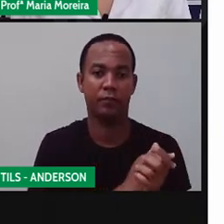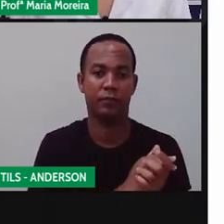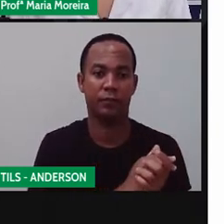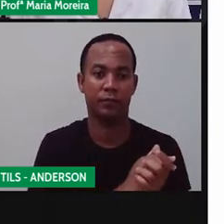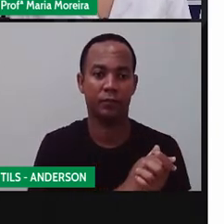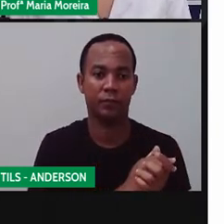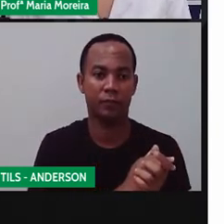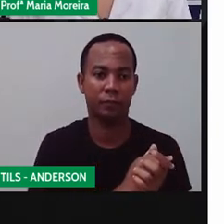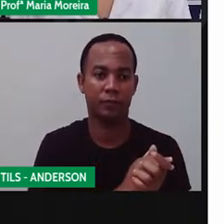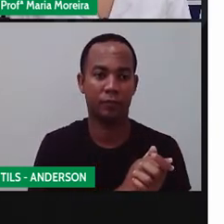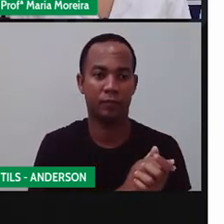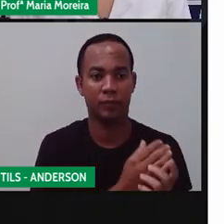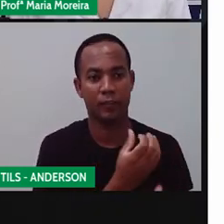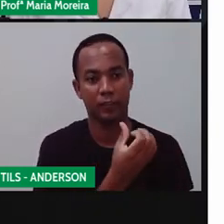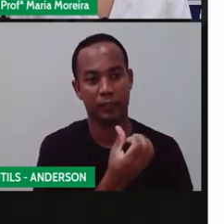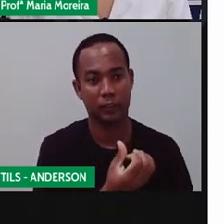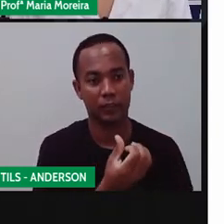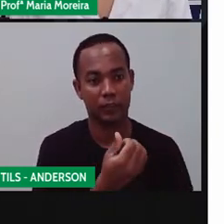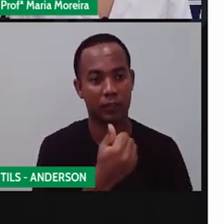E 1?